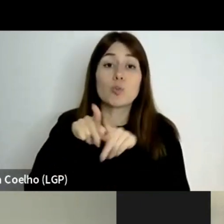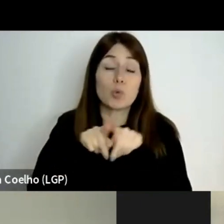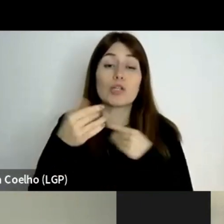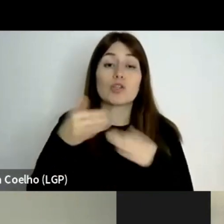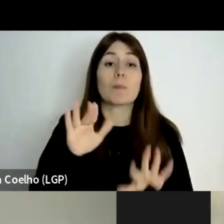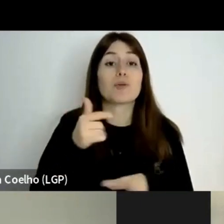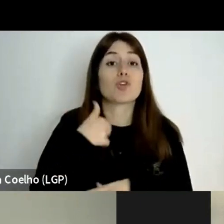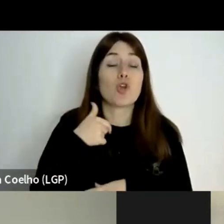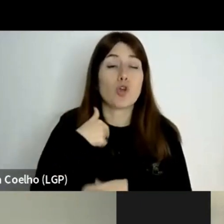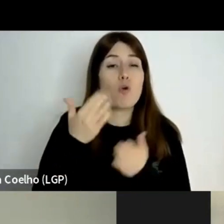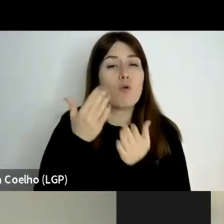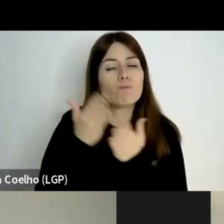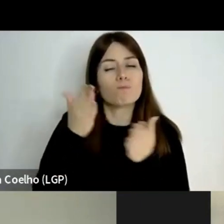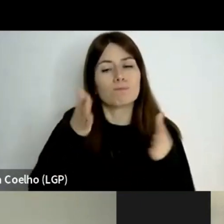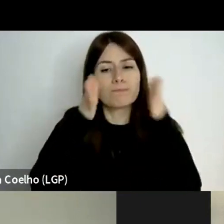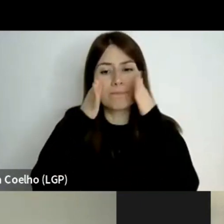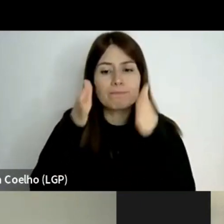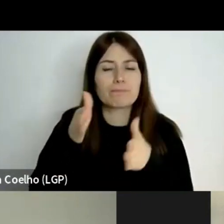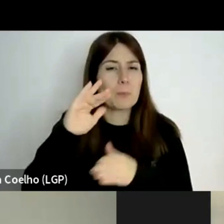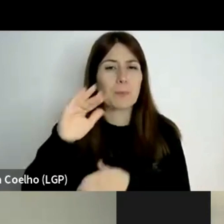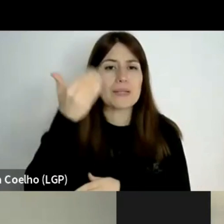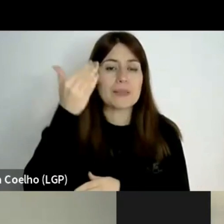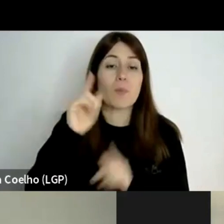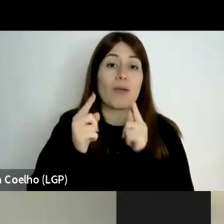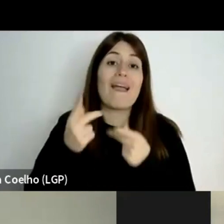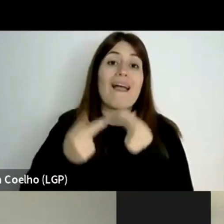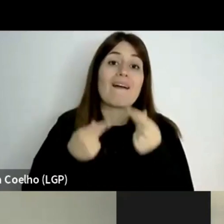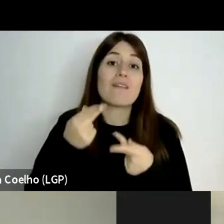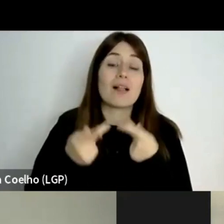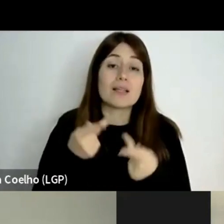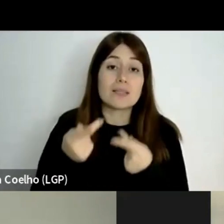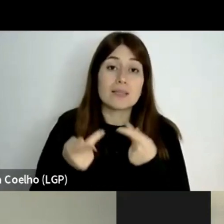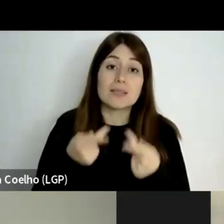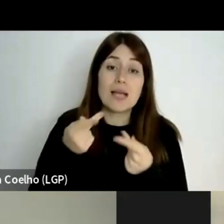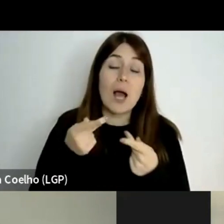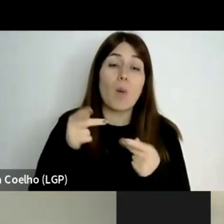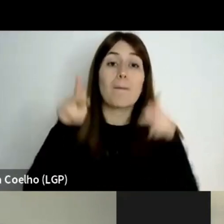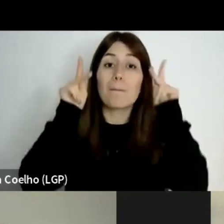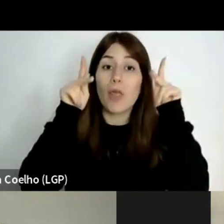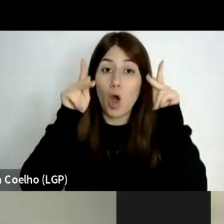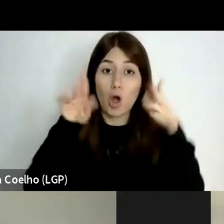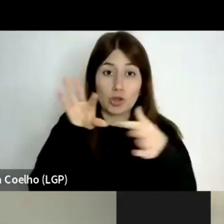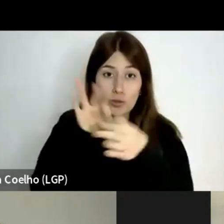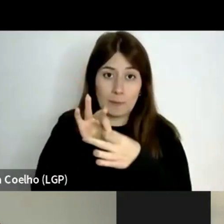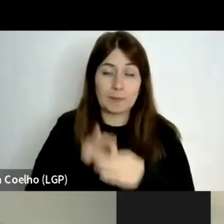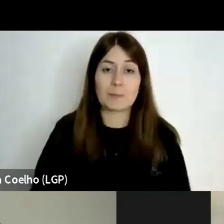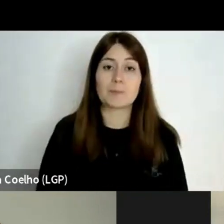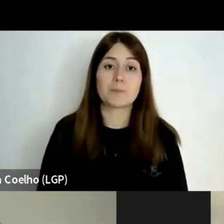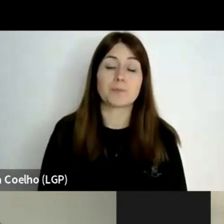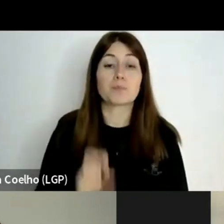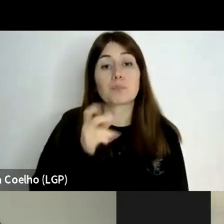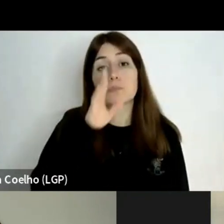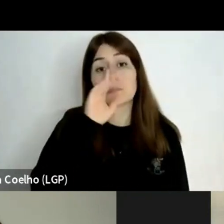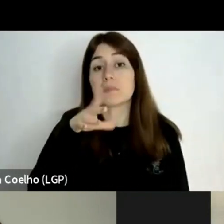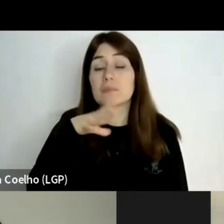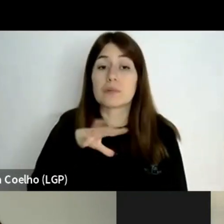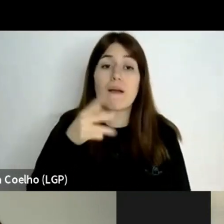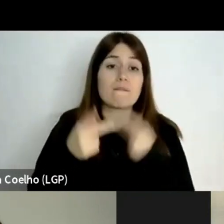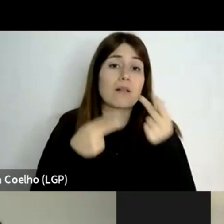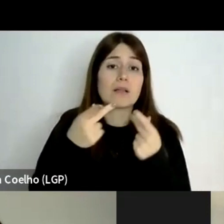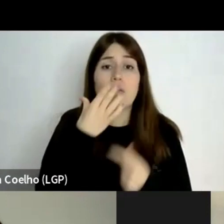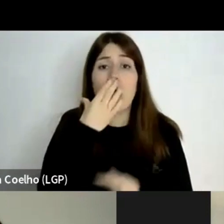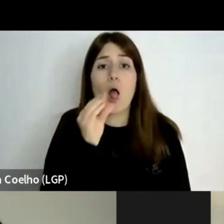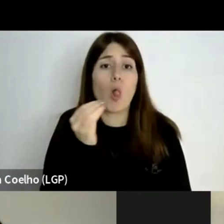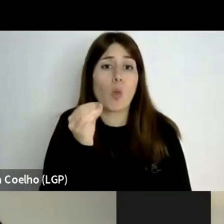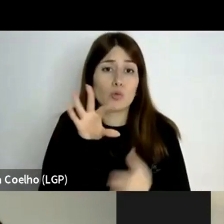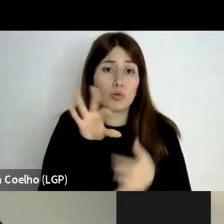vou-me situar sobretudo na avaliação pedagógica. Pouco, quiserem, a avaliação dos alunos